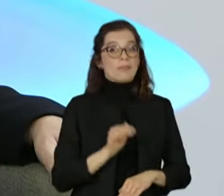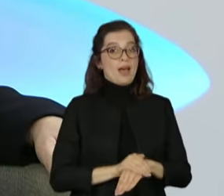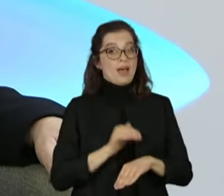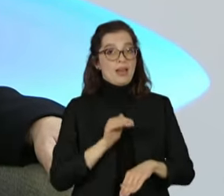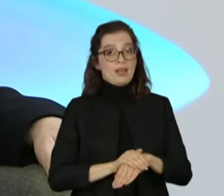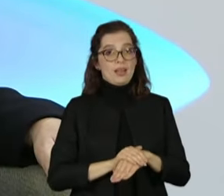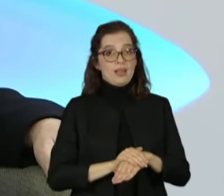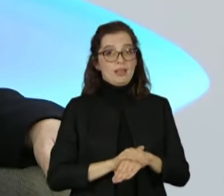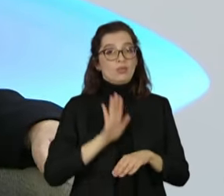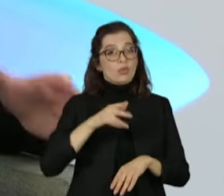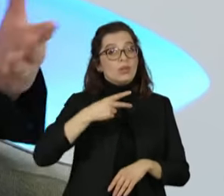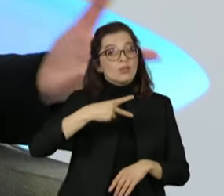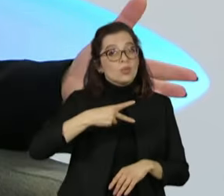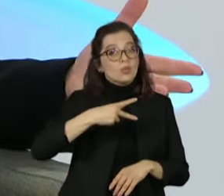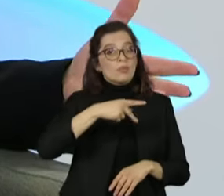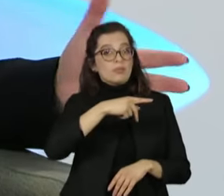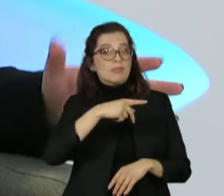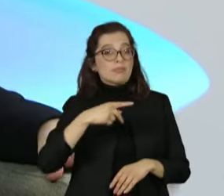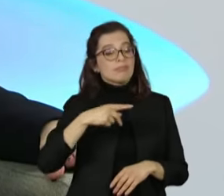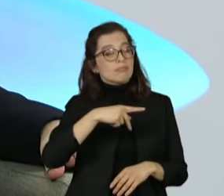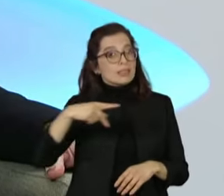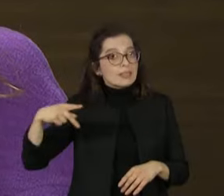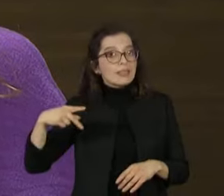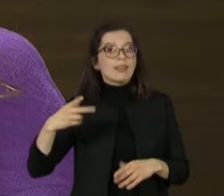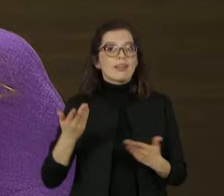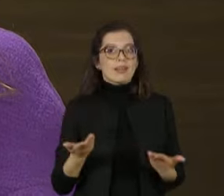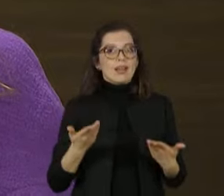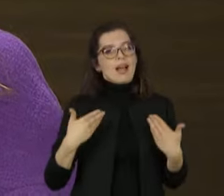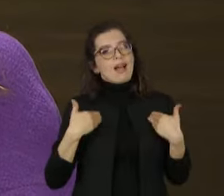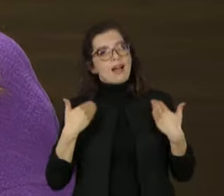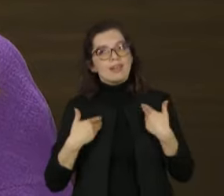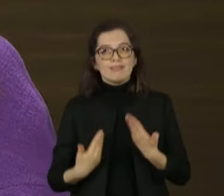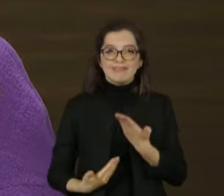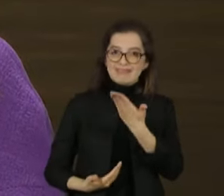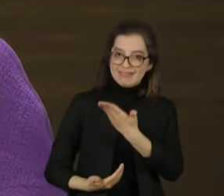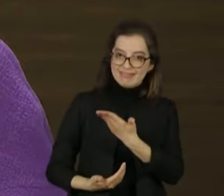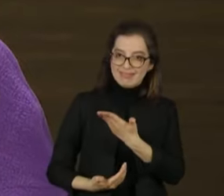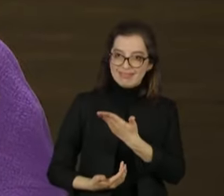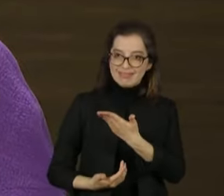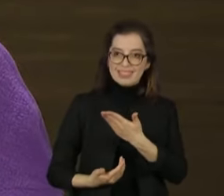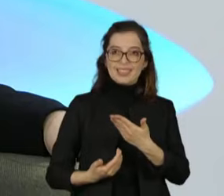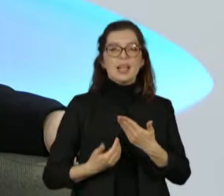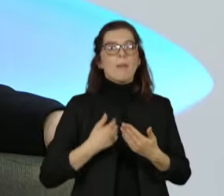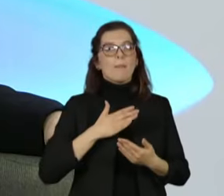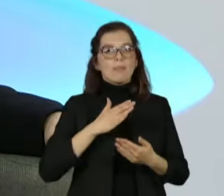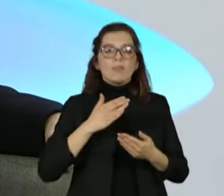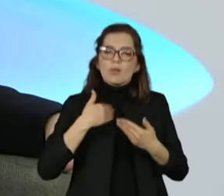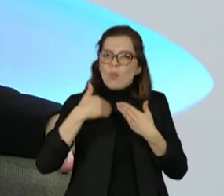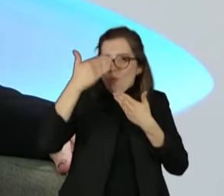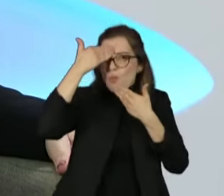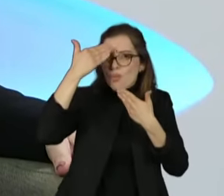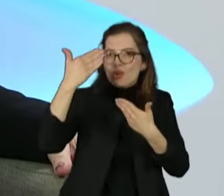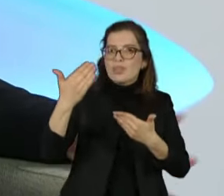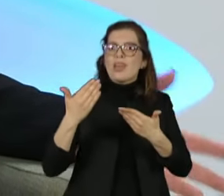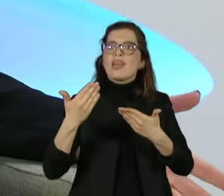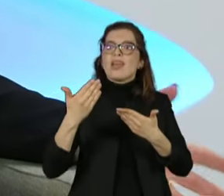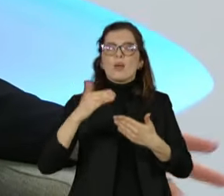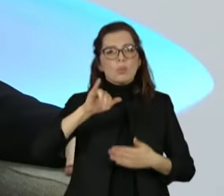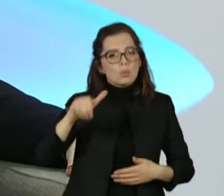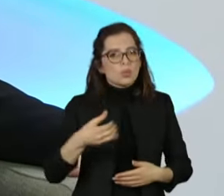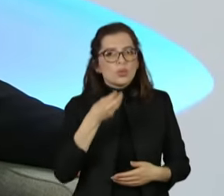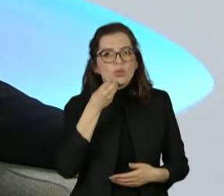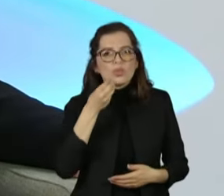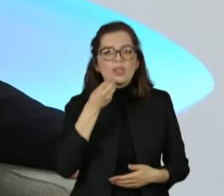República, que está animadíssima também. E agora é me tornar conhecida. E mais uma vez agradecer a oportunidade que a imprensa está dando de,